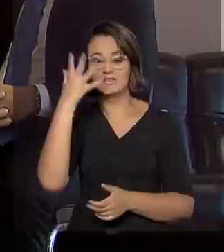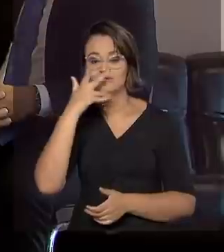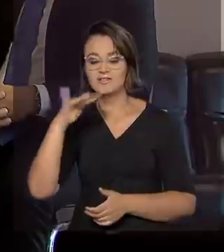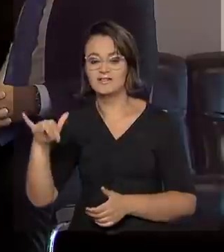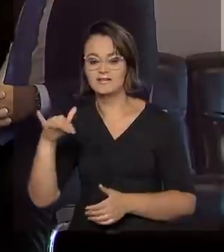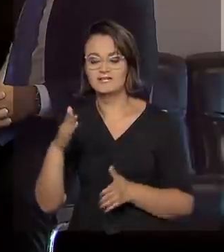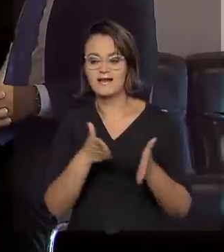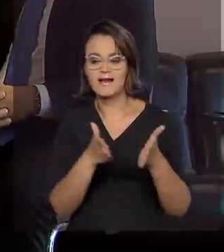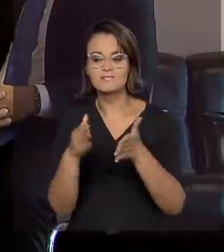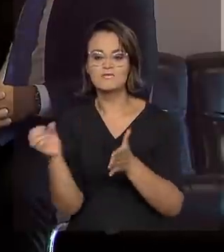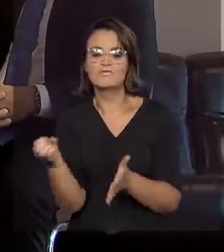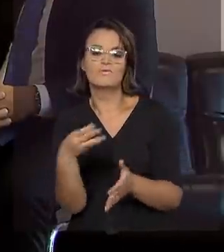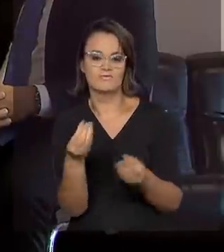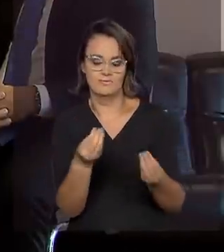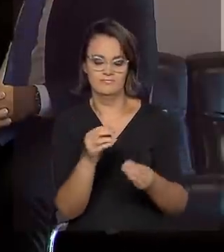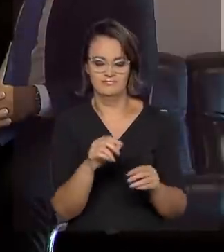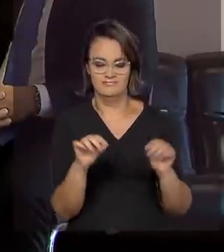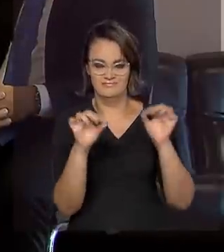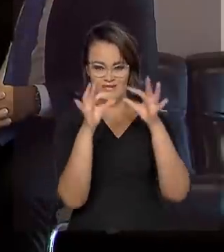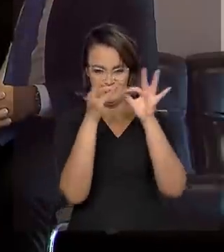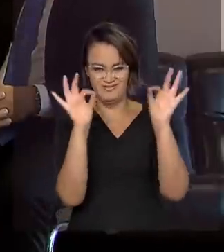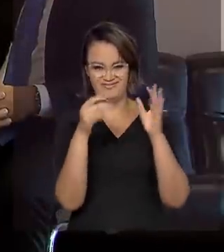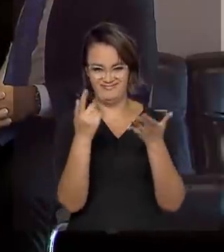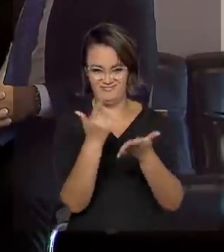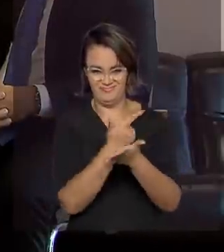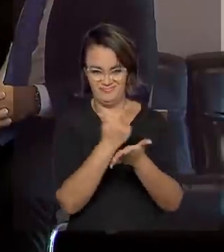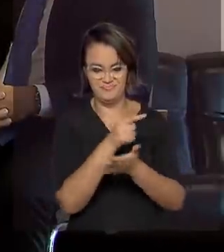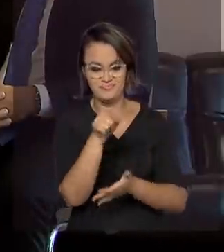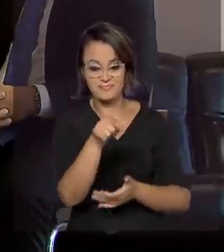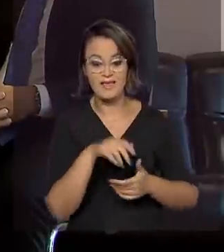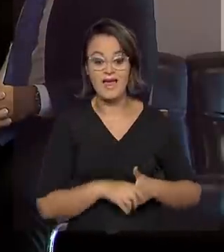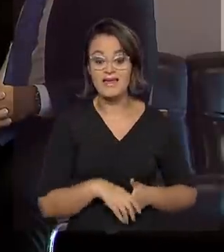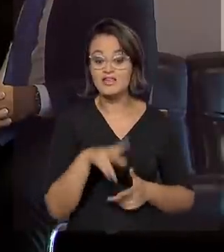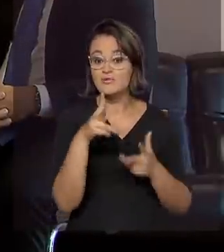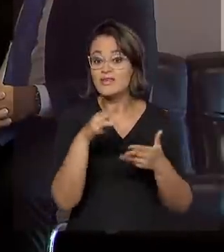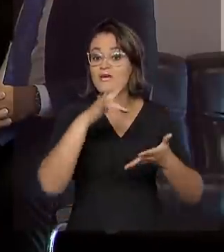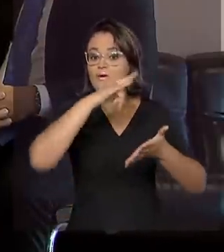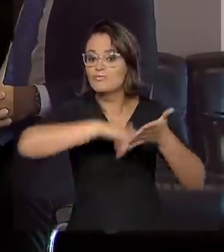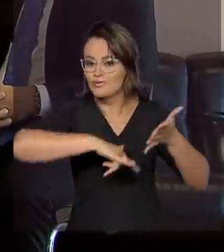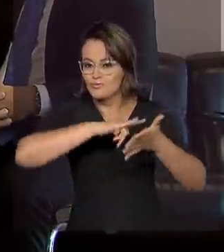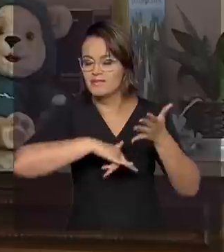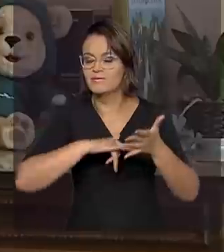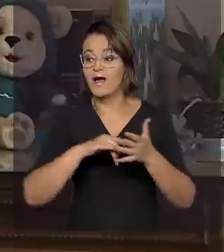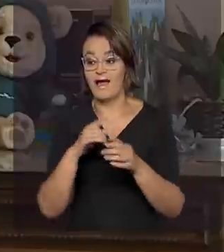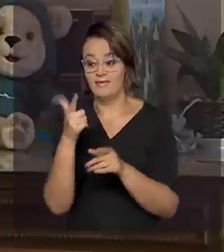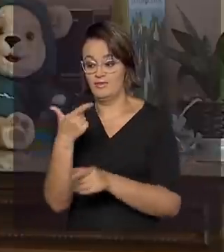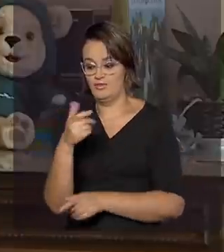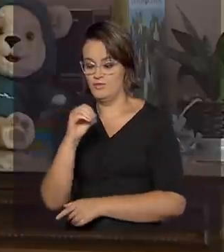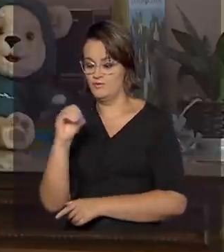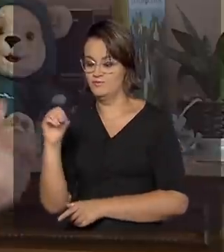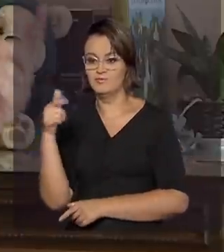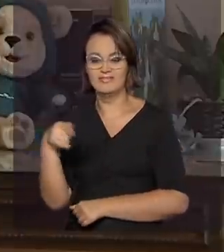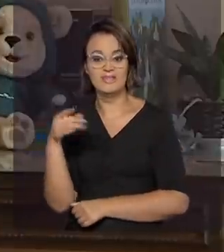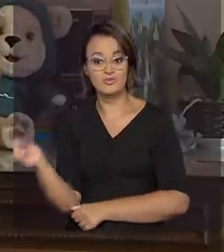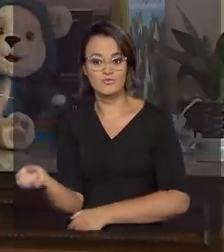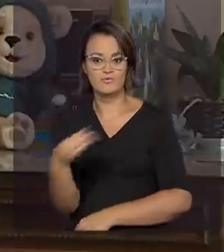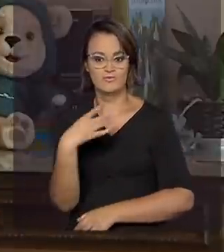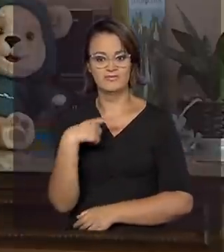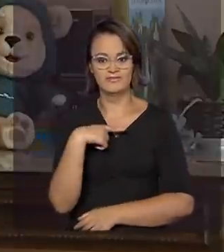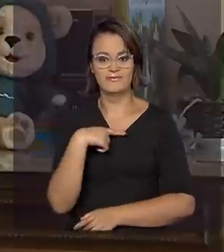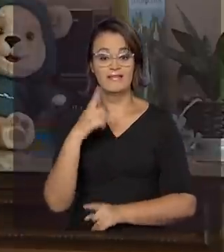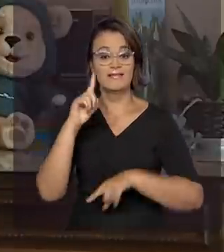os Novos Caminhos. Este documento ganhou uma segunda edição em 2007 e só em